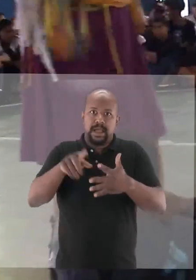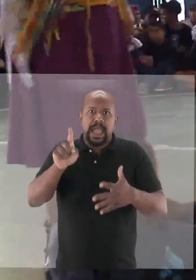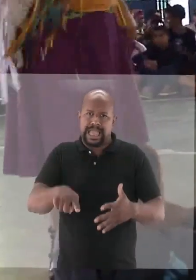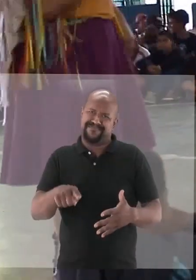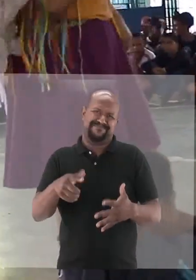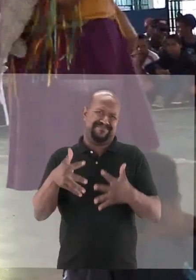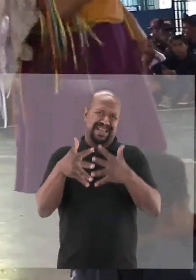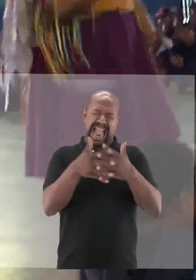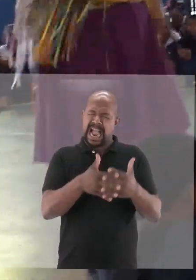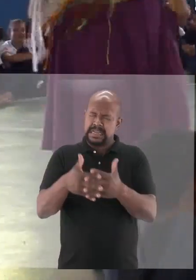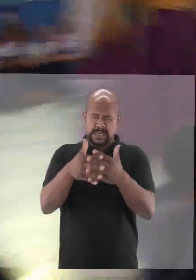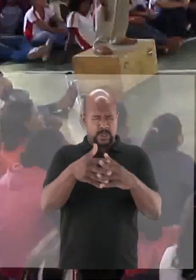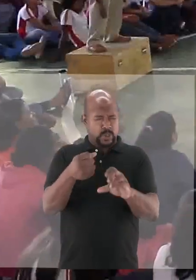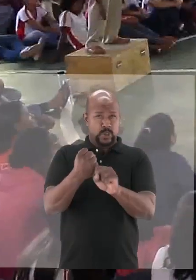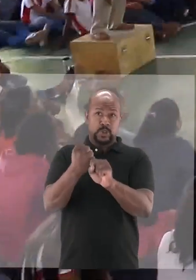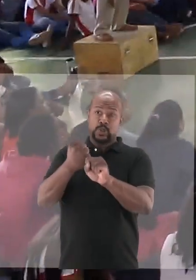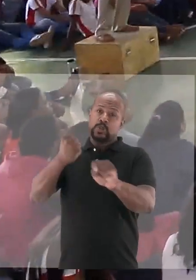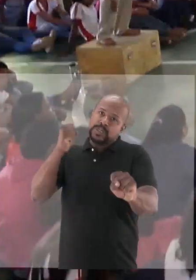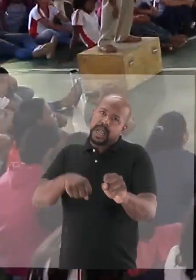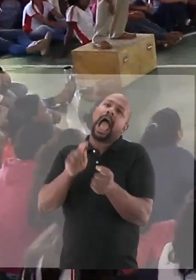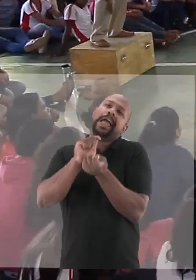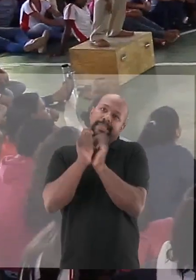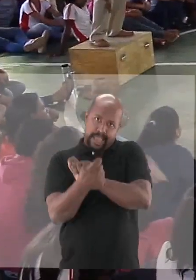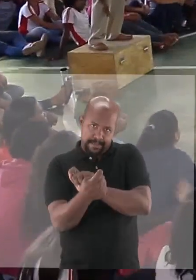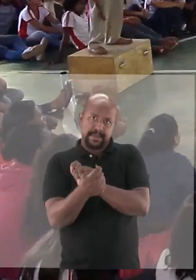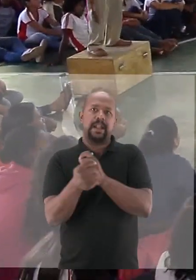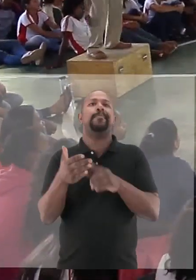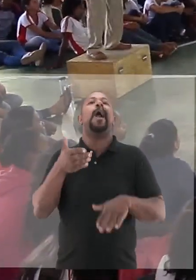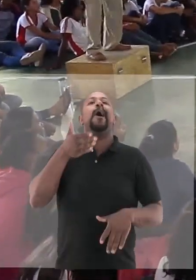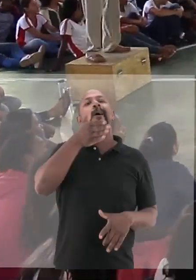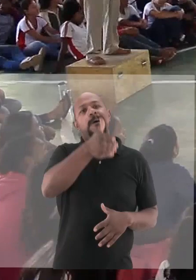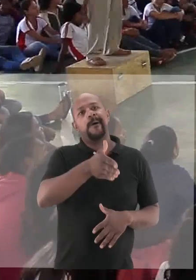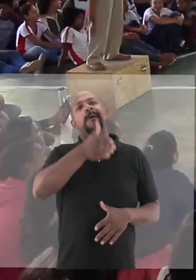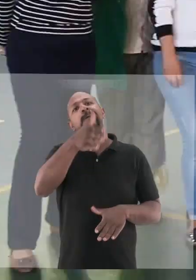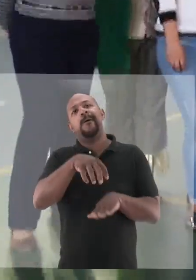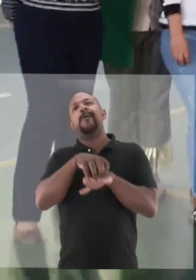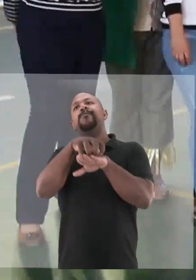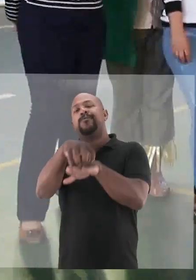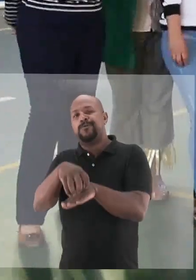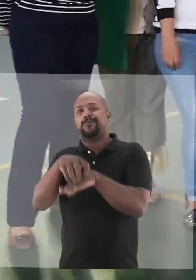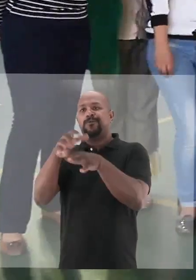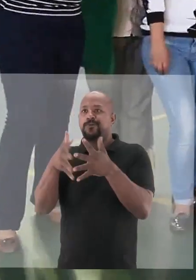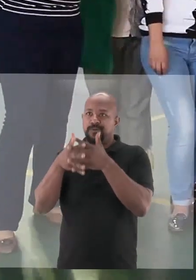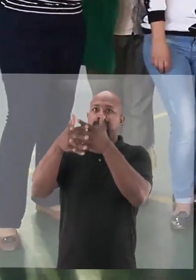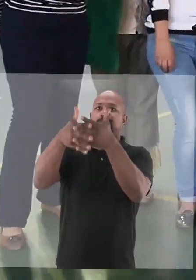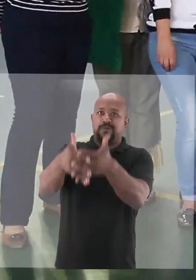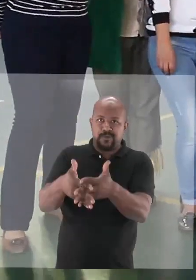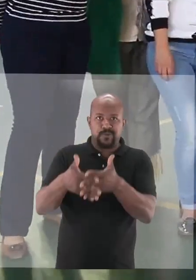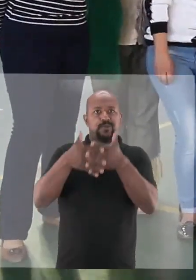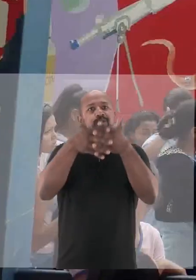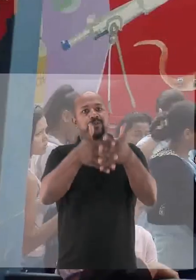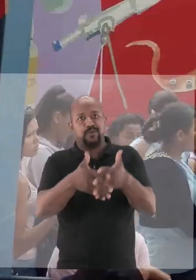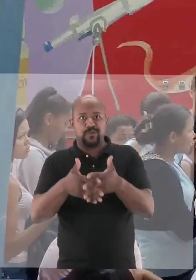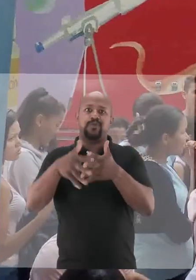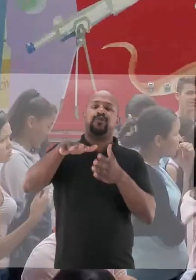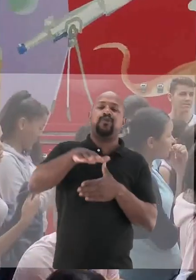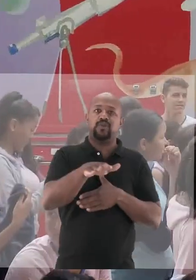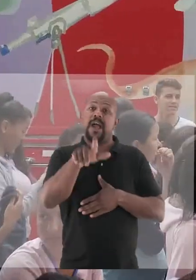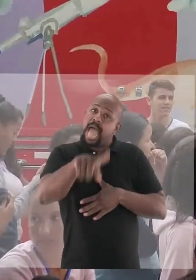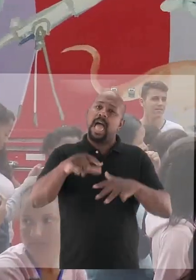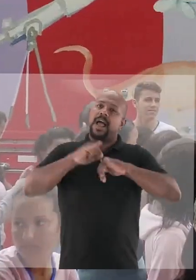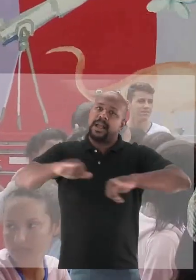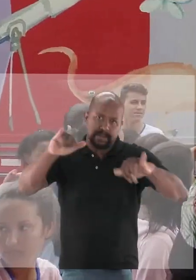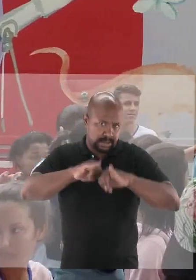na verdade é uma grande carreta adaptada para a itinerância, em que ela própria é um espaço de